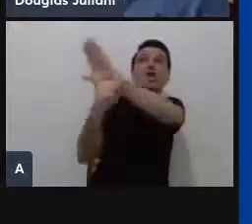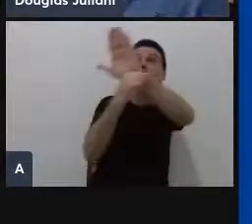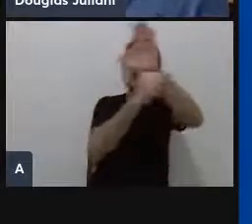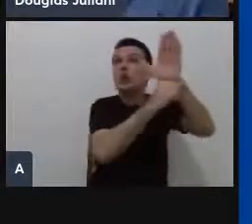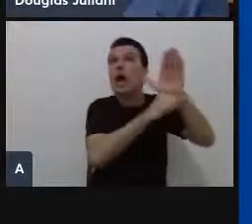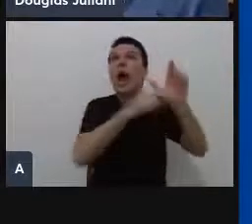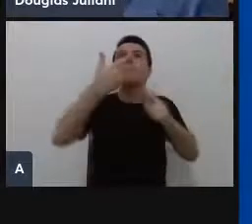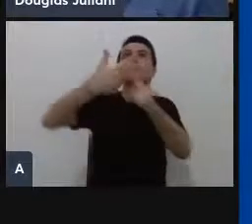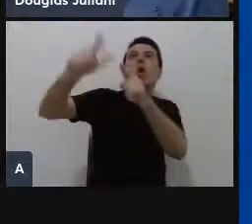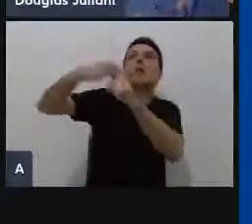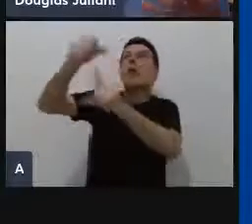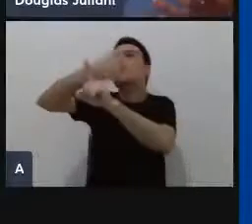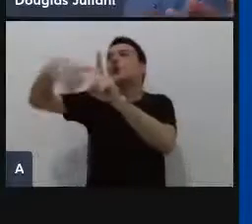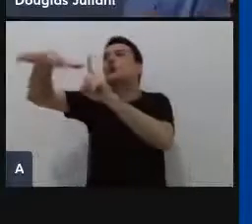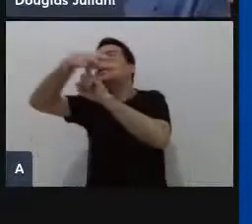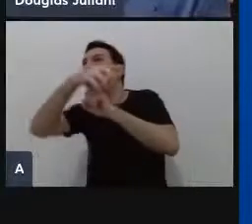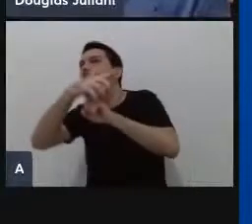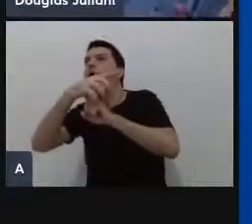problemas sociais.